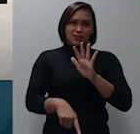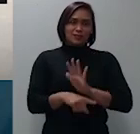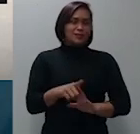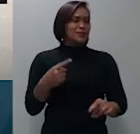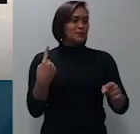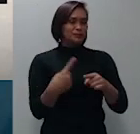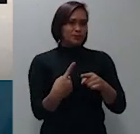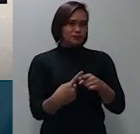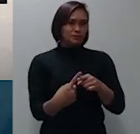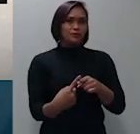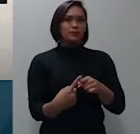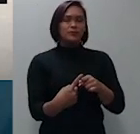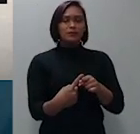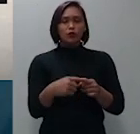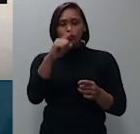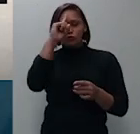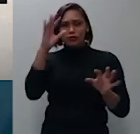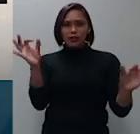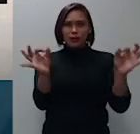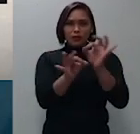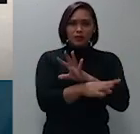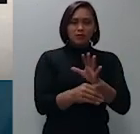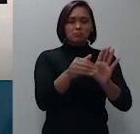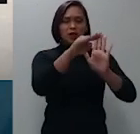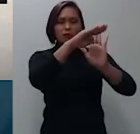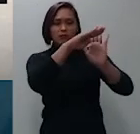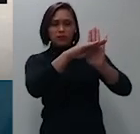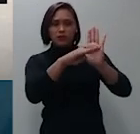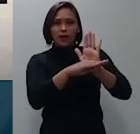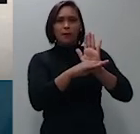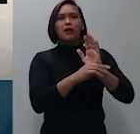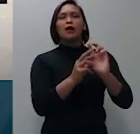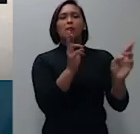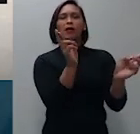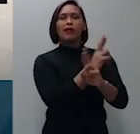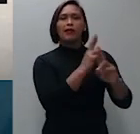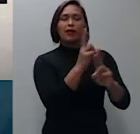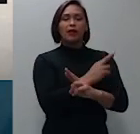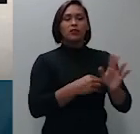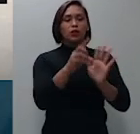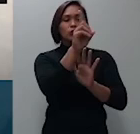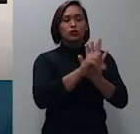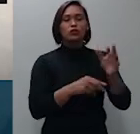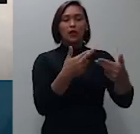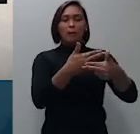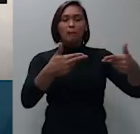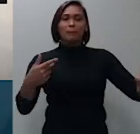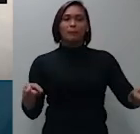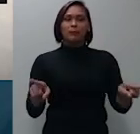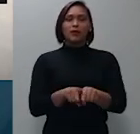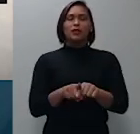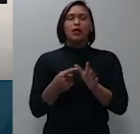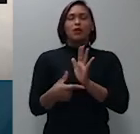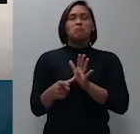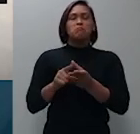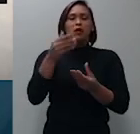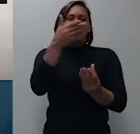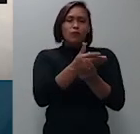do vencimento, conforme estabelecido pela relação de direito material e traga o precedente nas folhas 13.